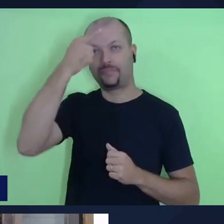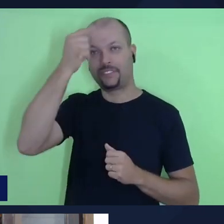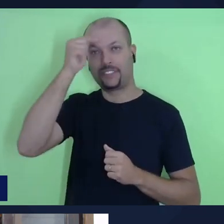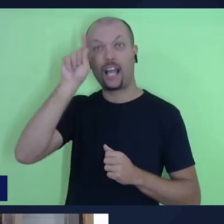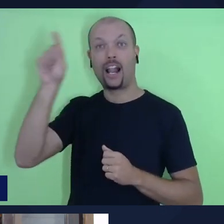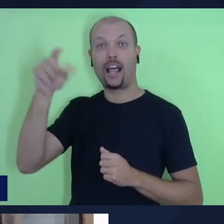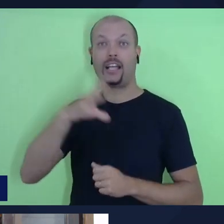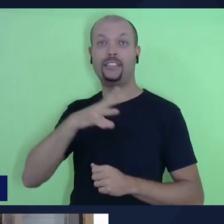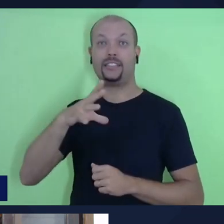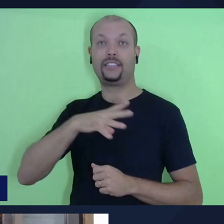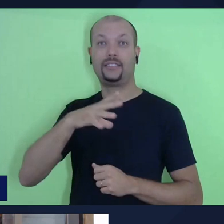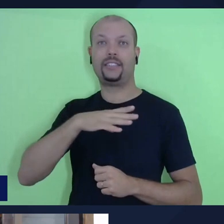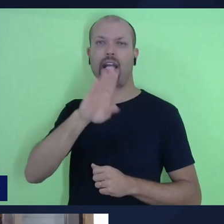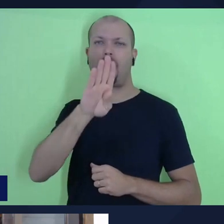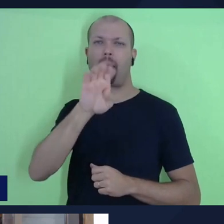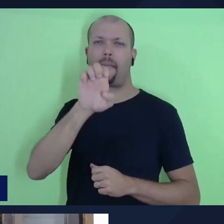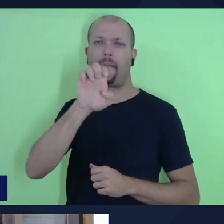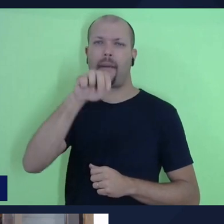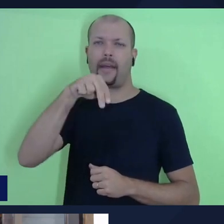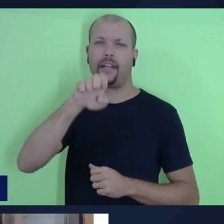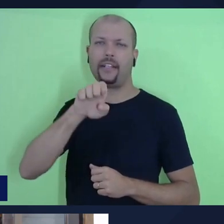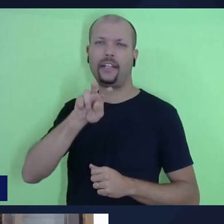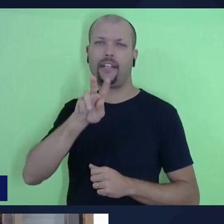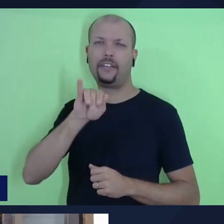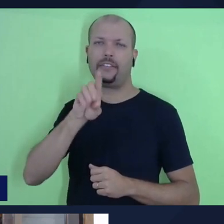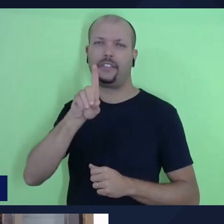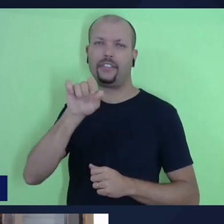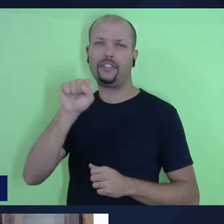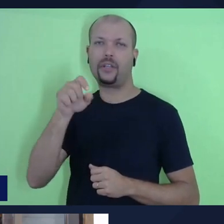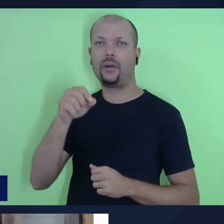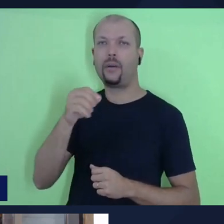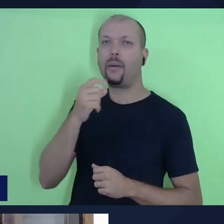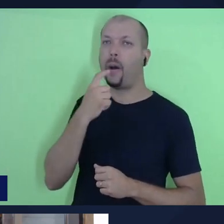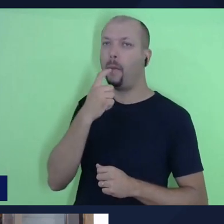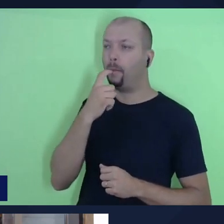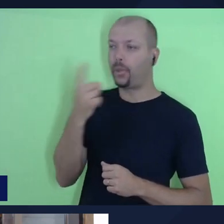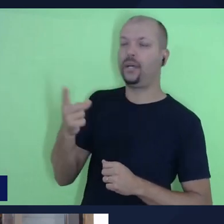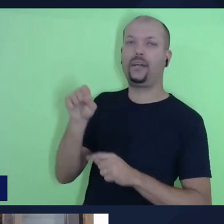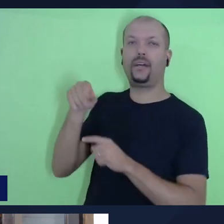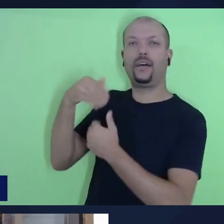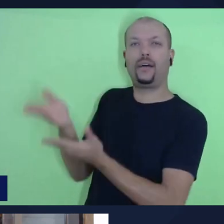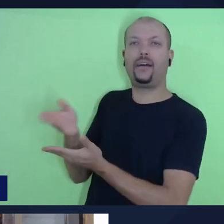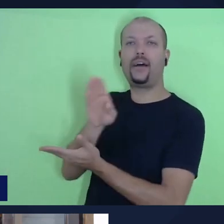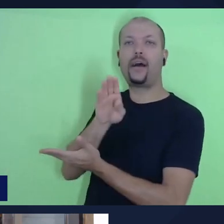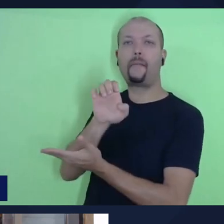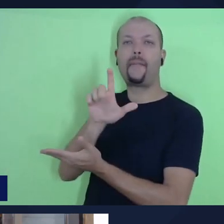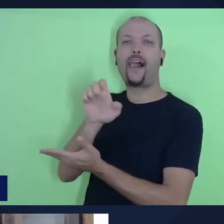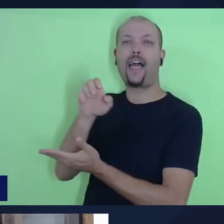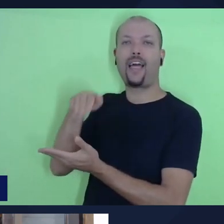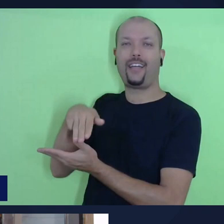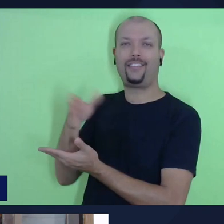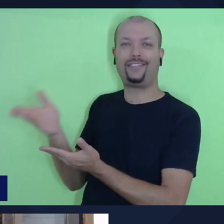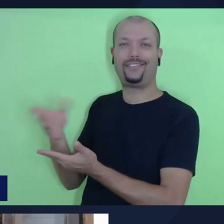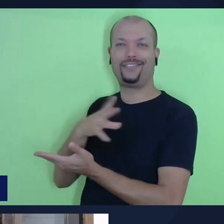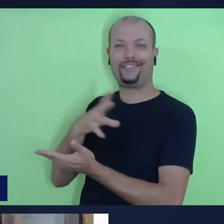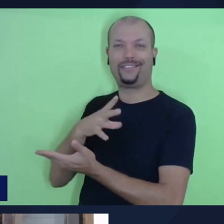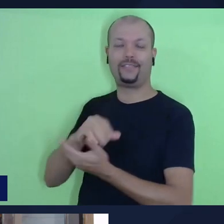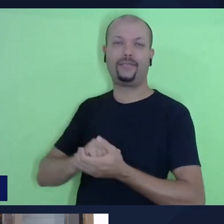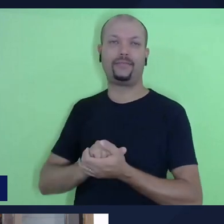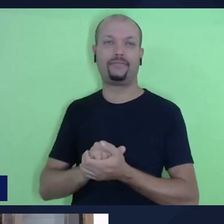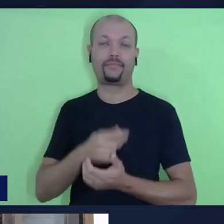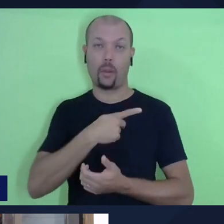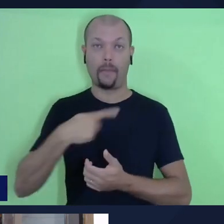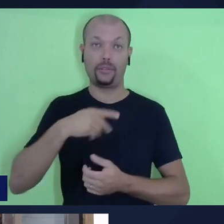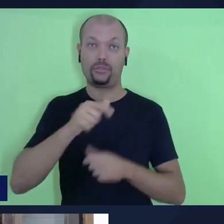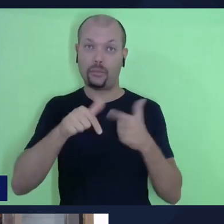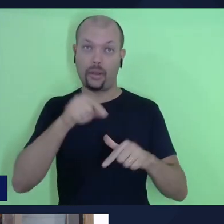Benevides, do ladinho de Belém, onde certamente será uma benção lá também. Pastor Bruno Ferreira, ele atuou aqui no Naspe